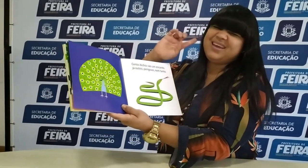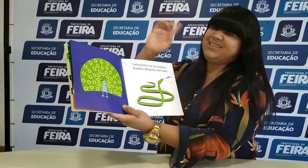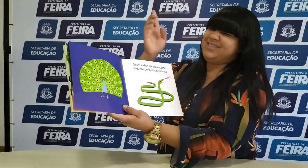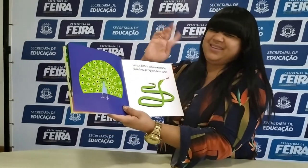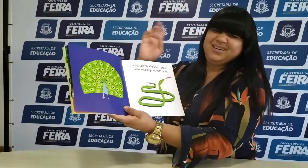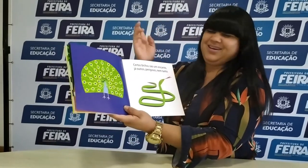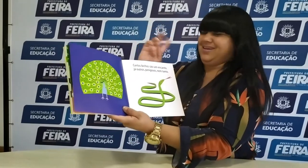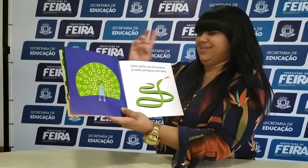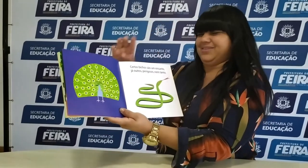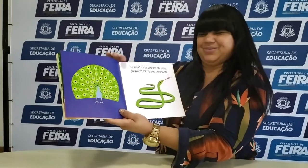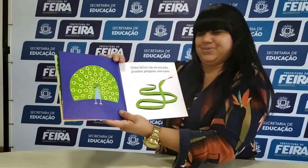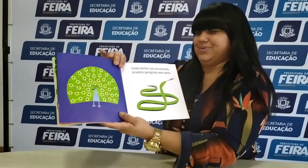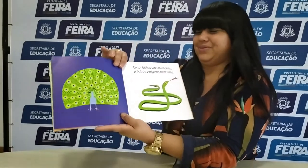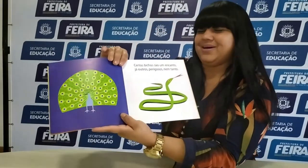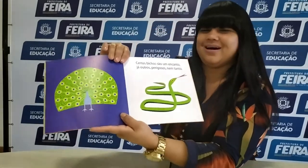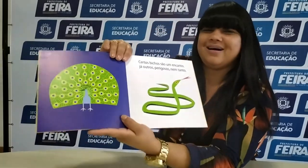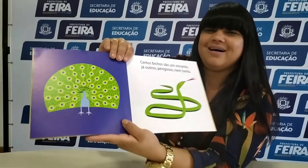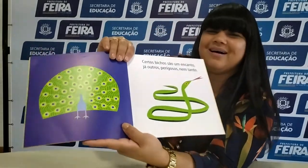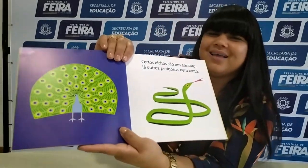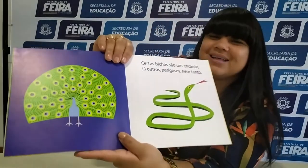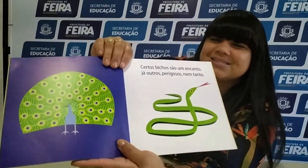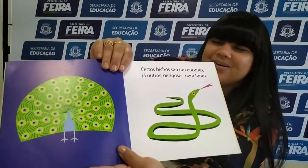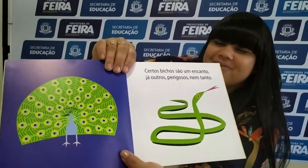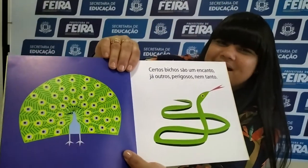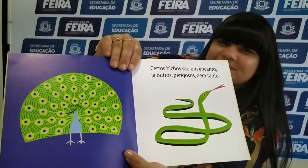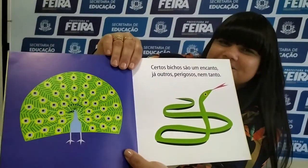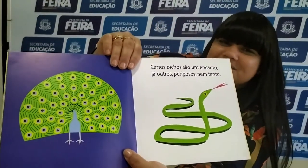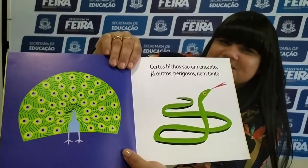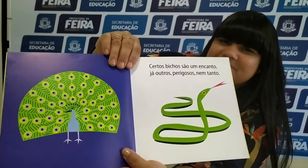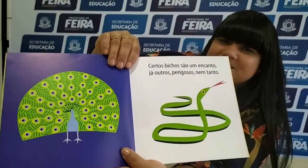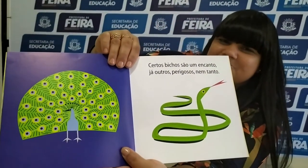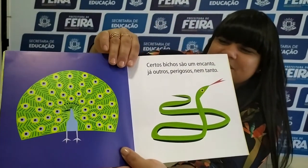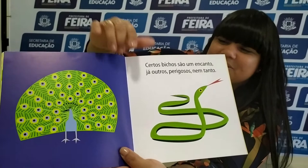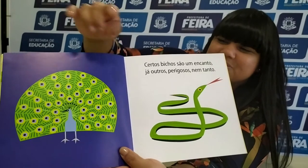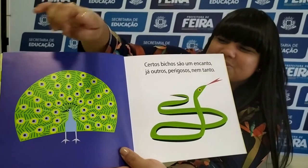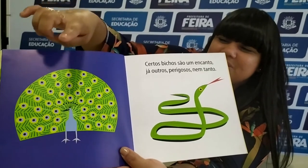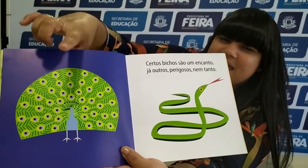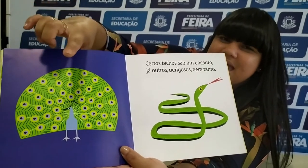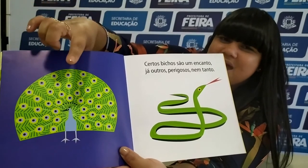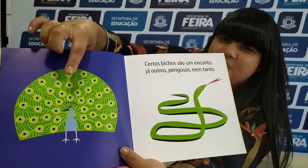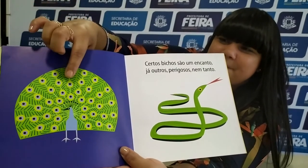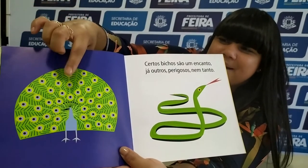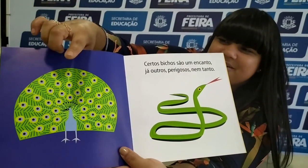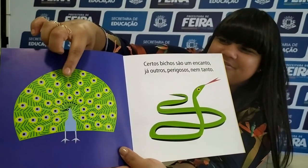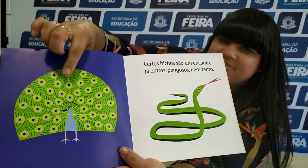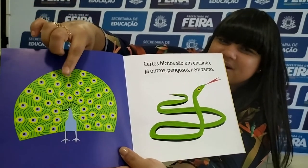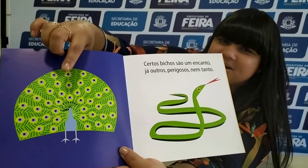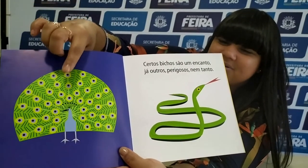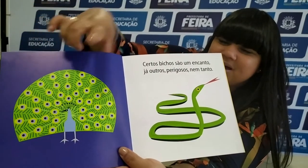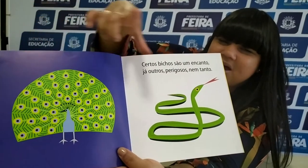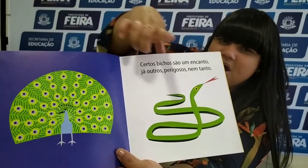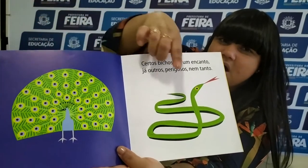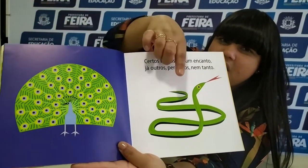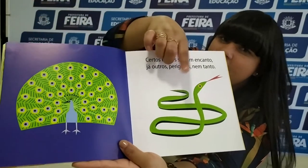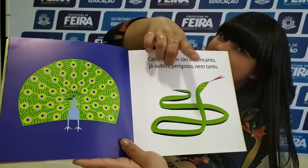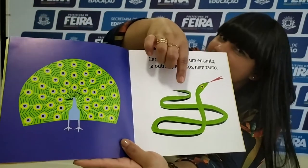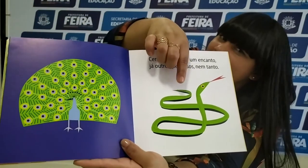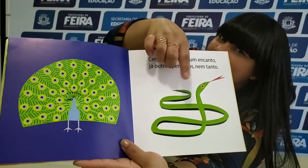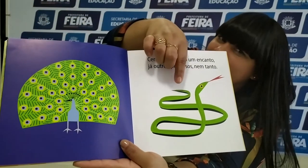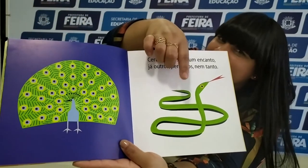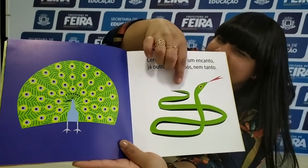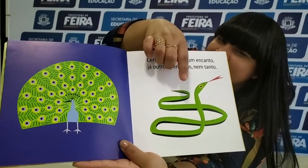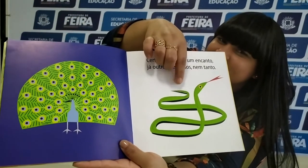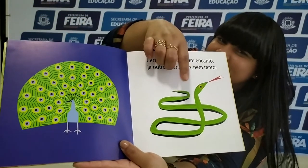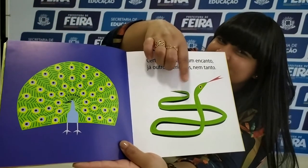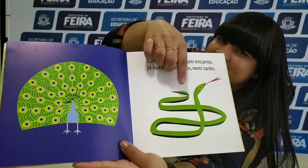Nem tanto. Olha só, qual dos dois que é mais perigoso? É o pavão ou